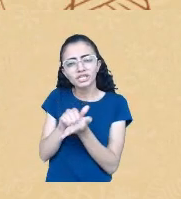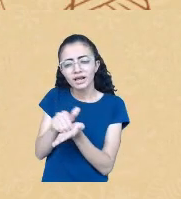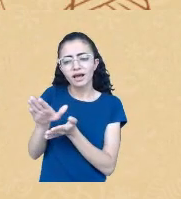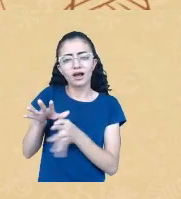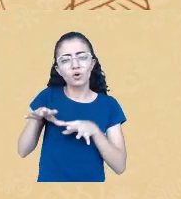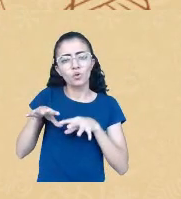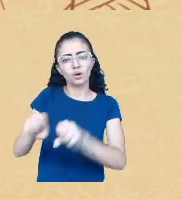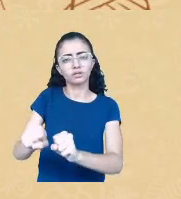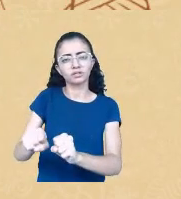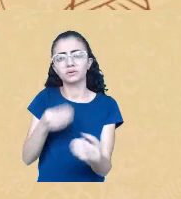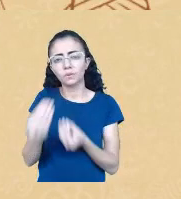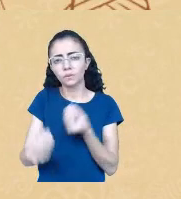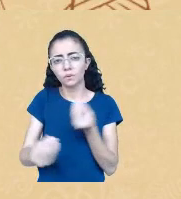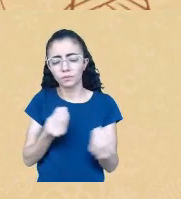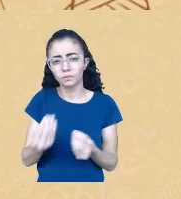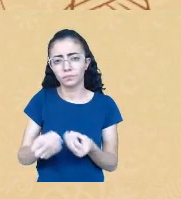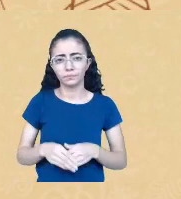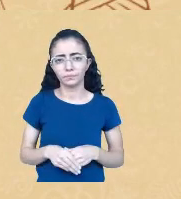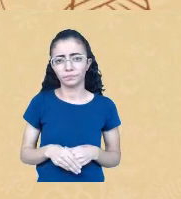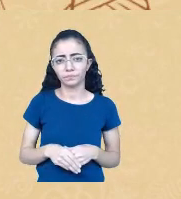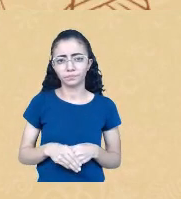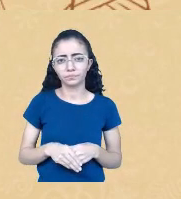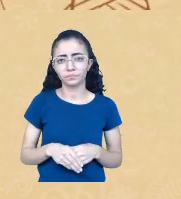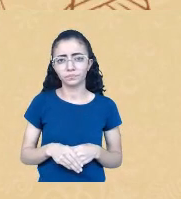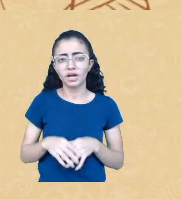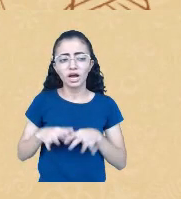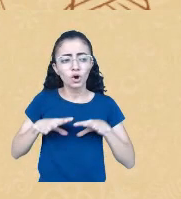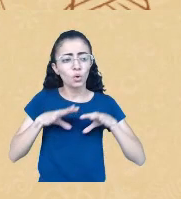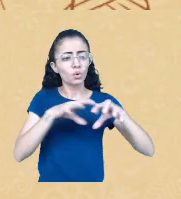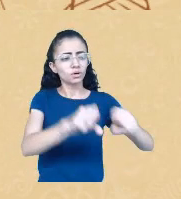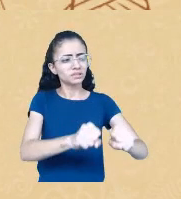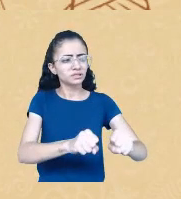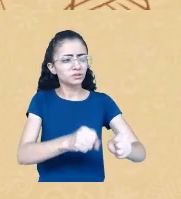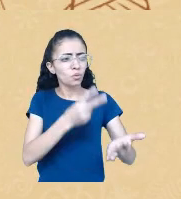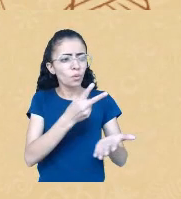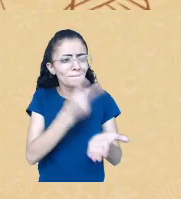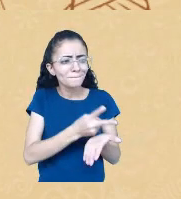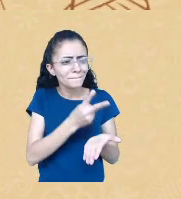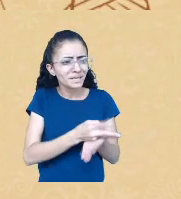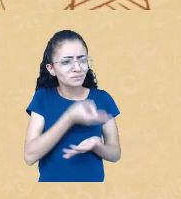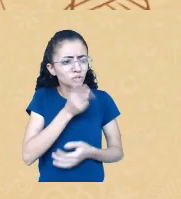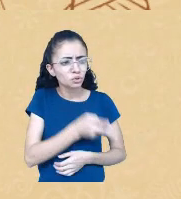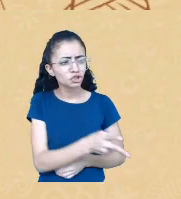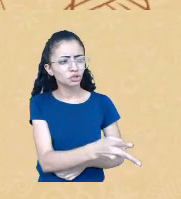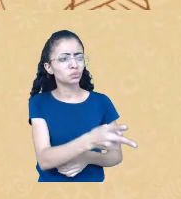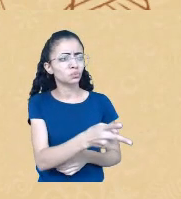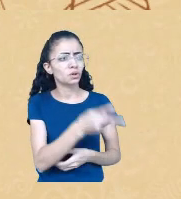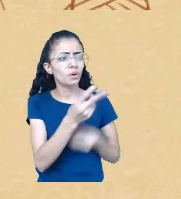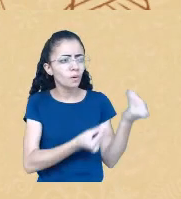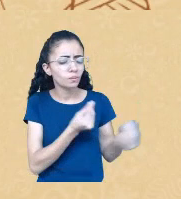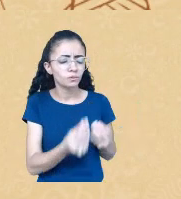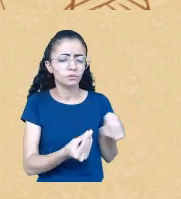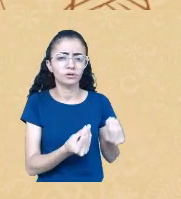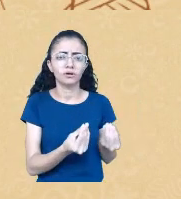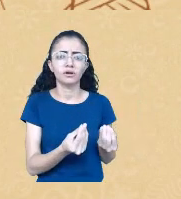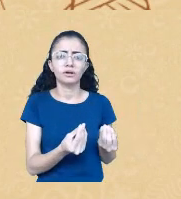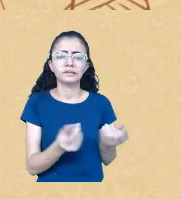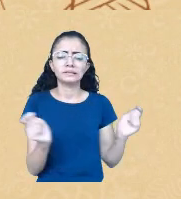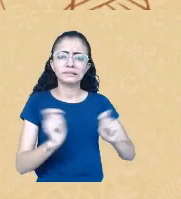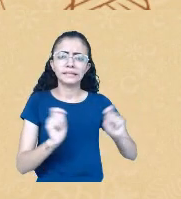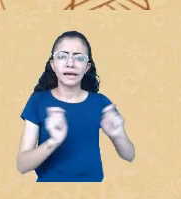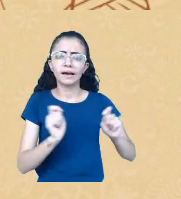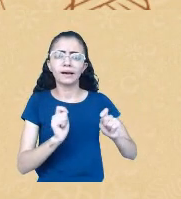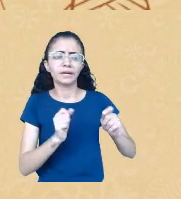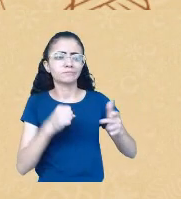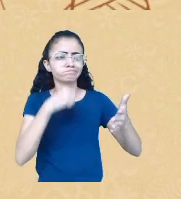de que forma que essa colonização permanece, o a gente pode fazer para combatê-la, de que modo que a gente pode fazer